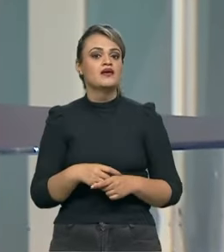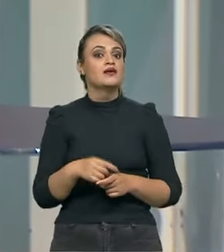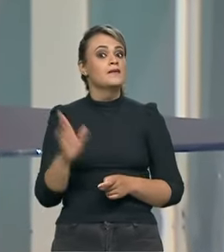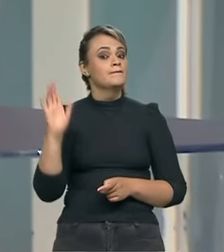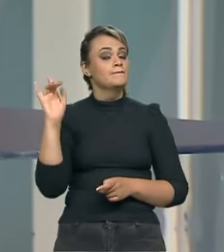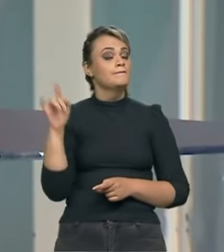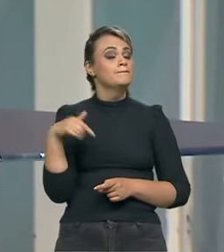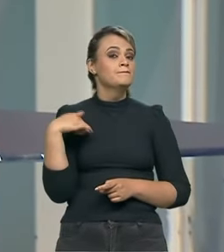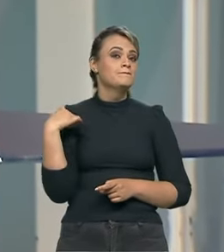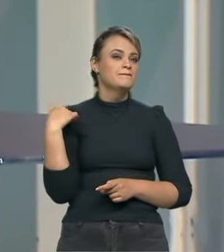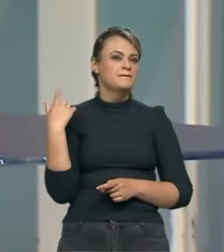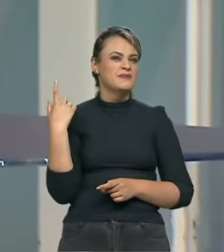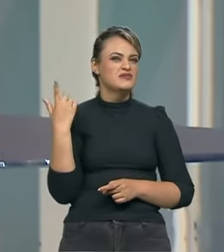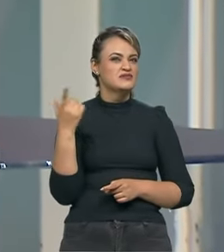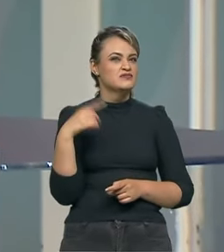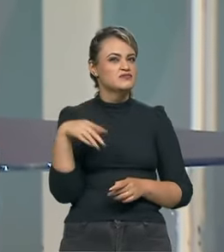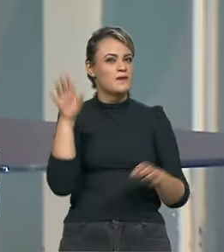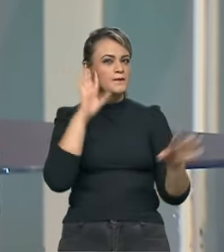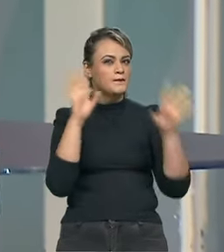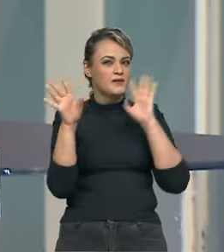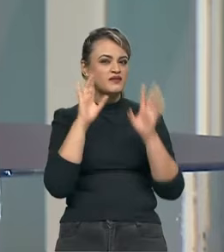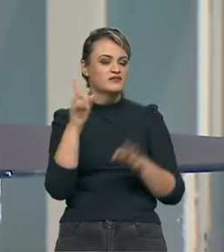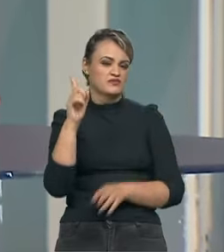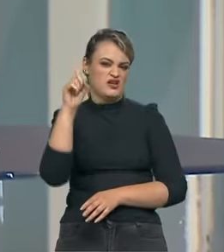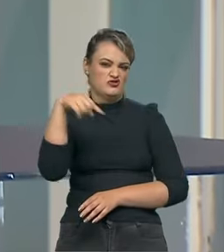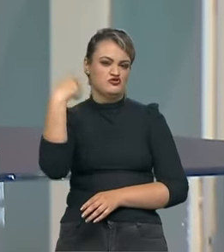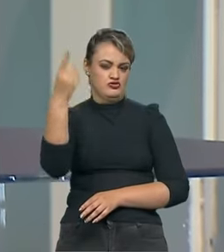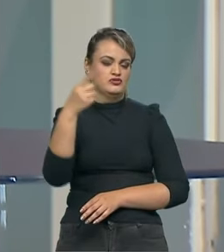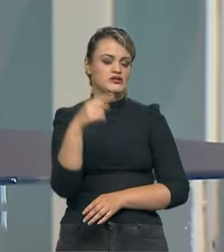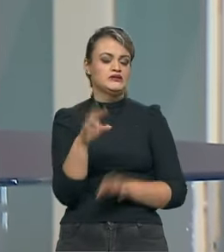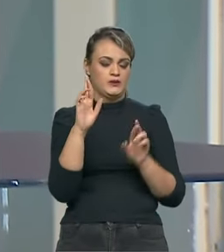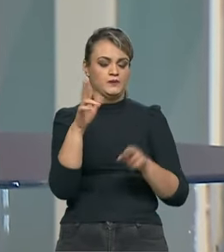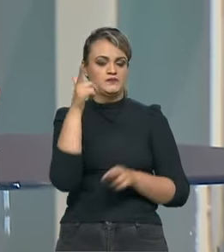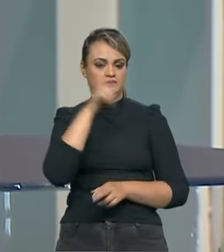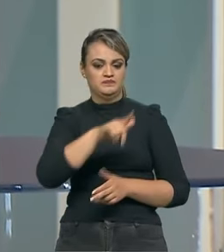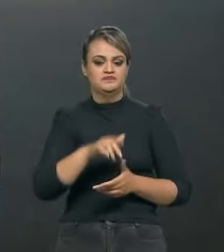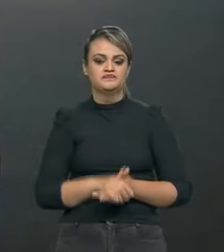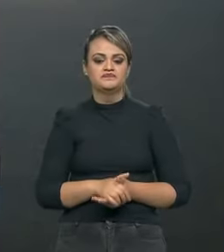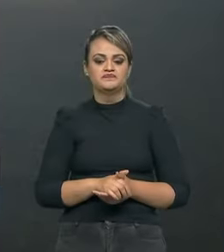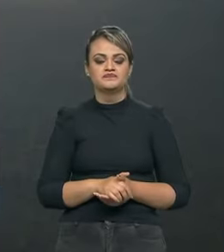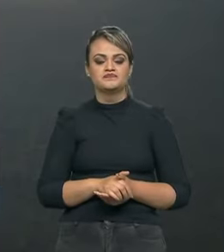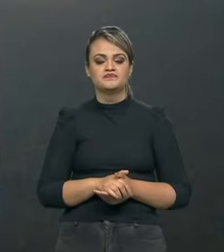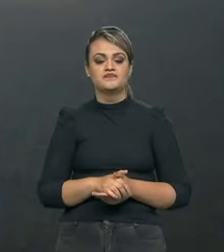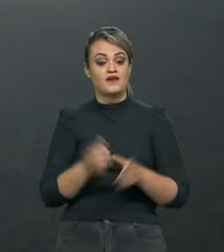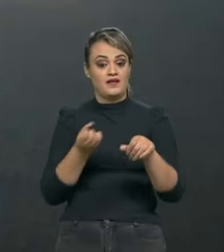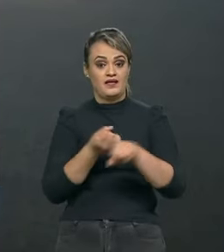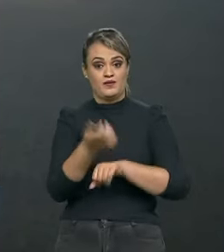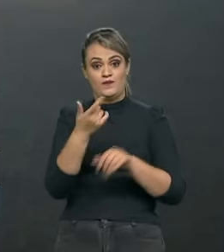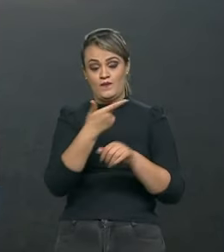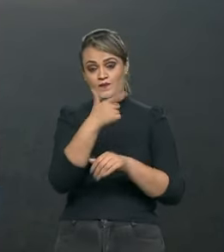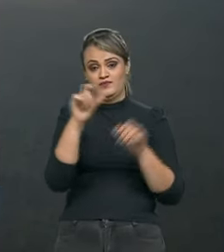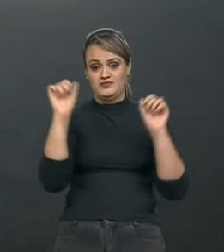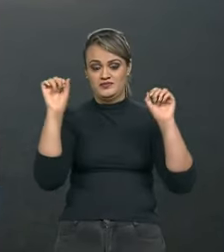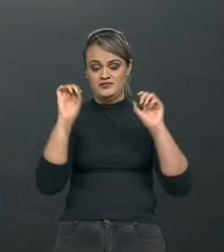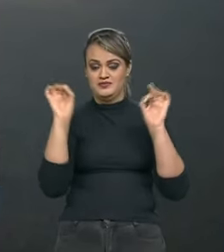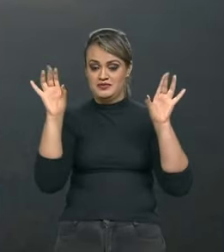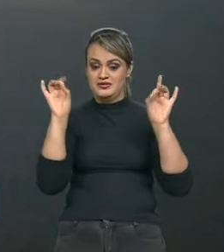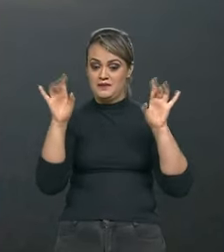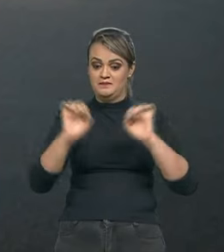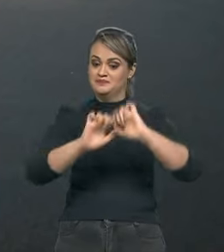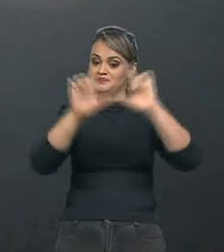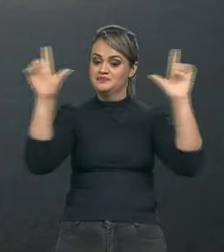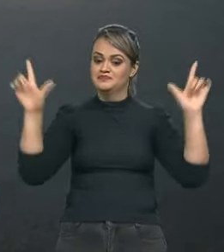acontecer, e, sem dúvida, nós vamos conseguir isso. Nós temos um outro recado especial para você. Vamos ver aqui no telão?